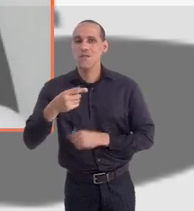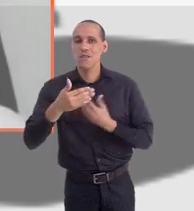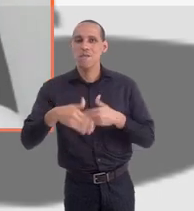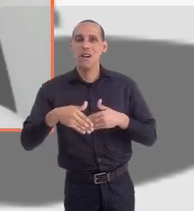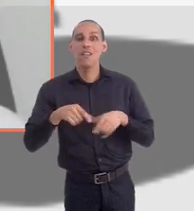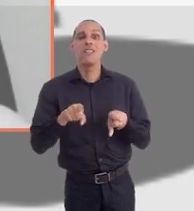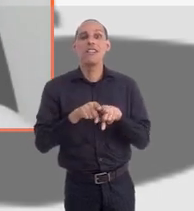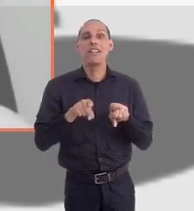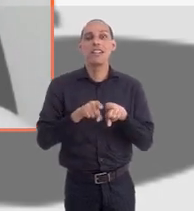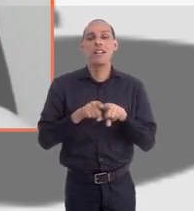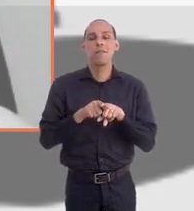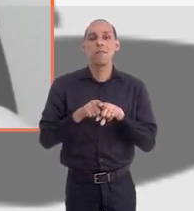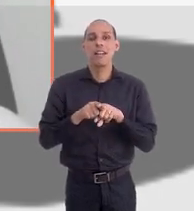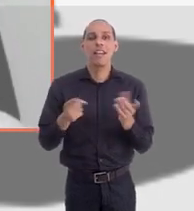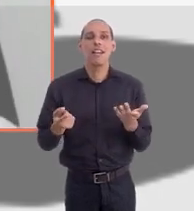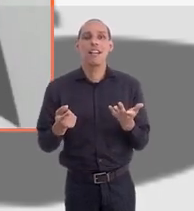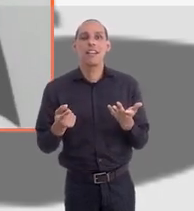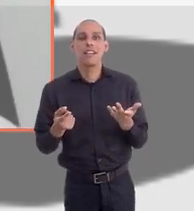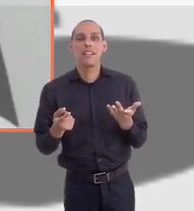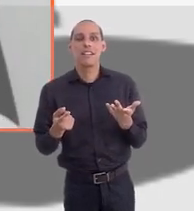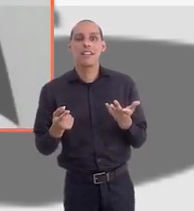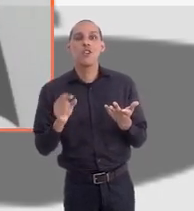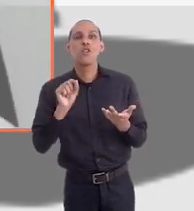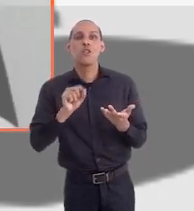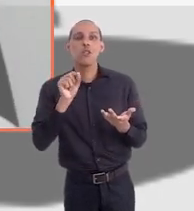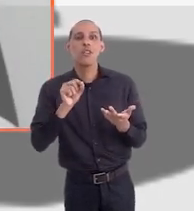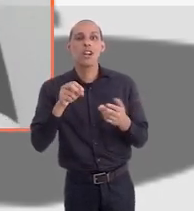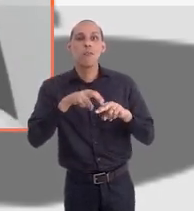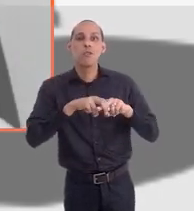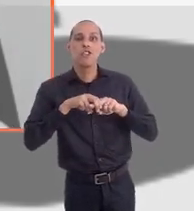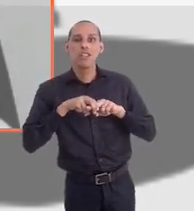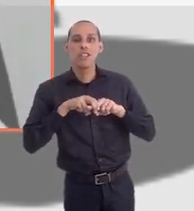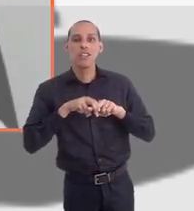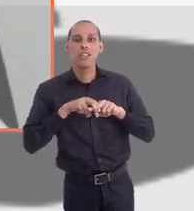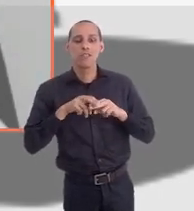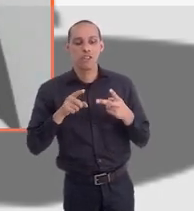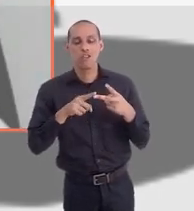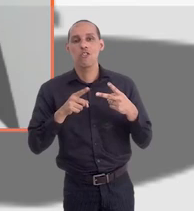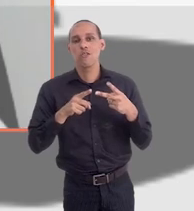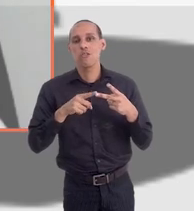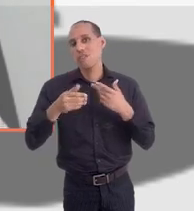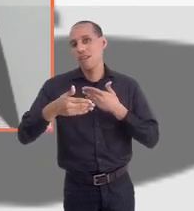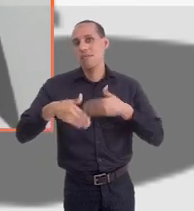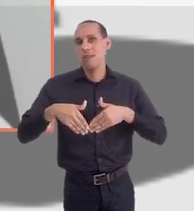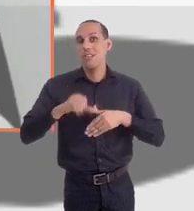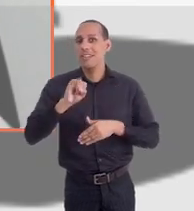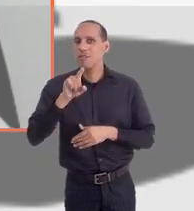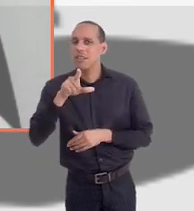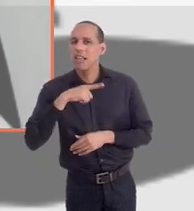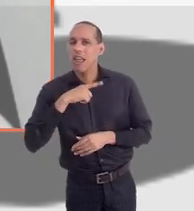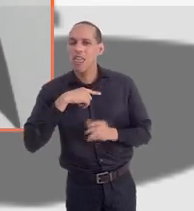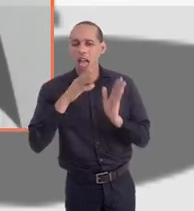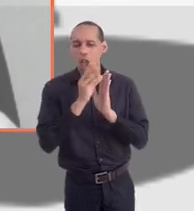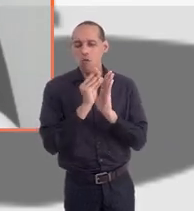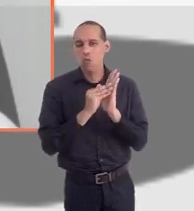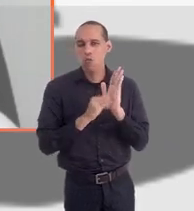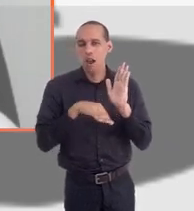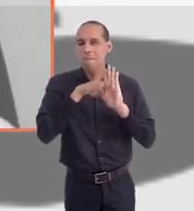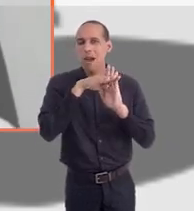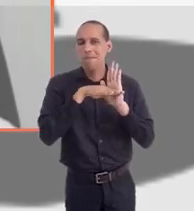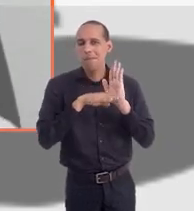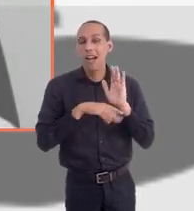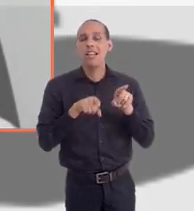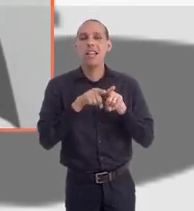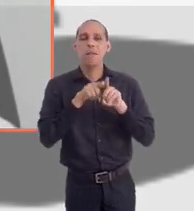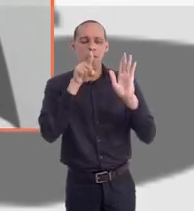cobrou o requisito de validade do ato, competência. Na segunda, ele cobrou o motivo. Então, quando você tem um conteúdo programático enxuto e um